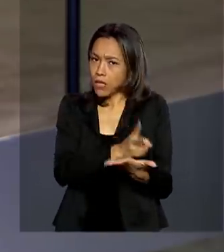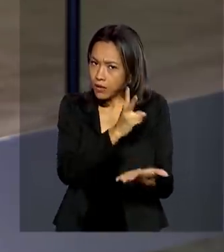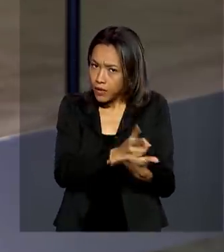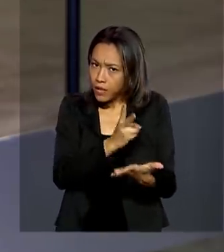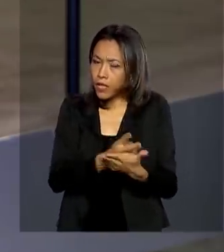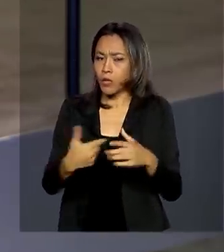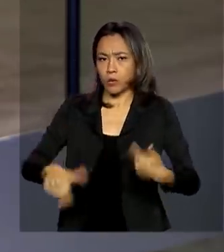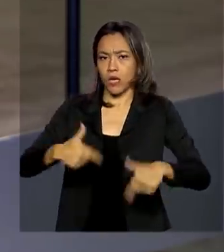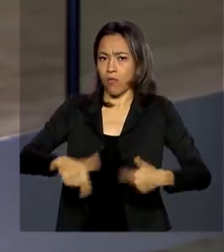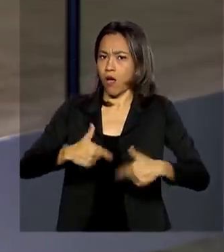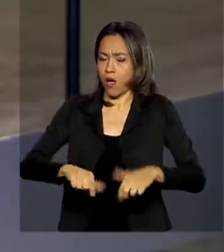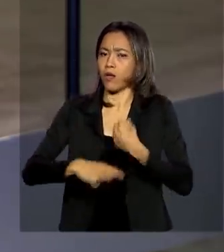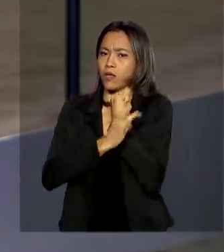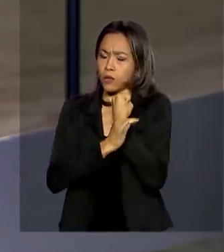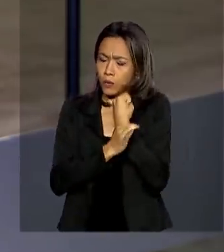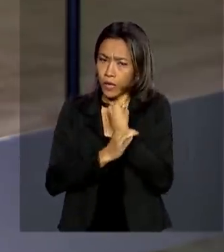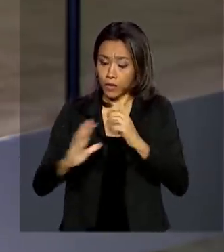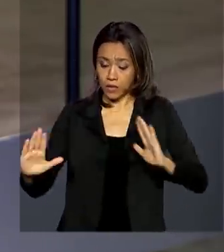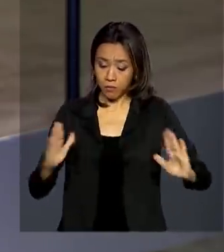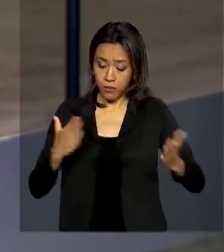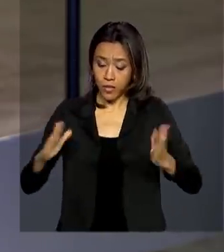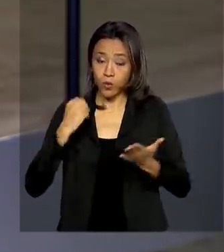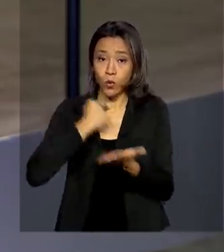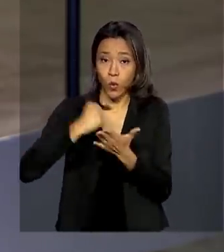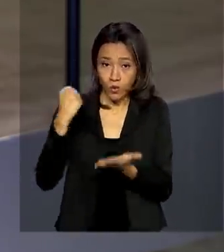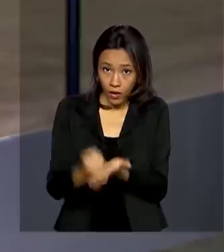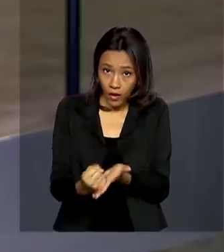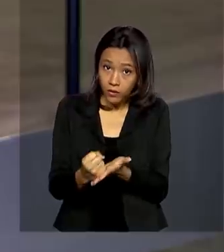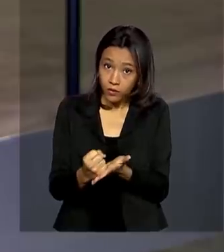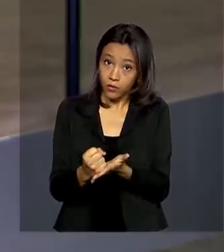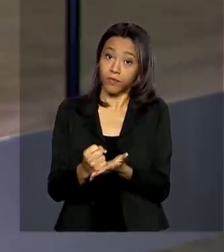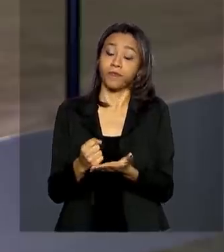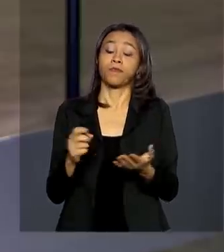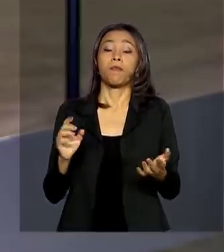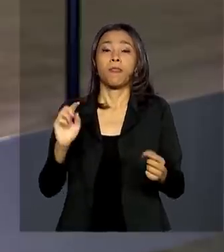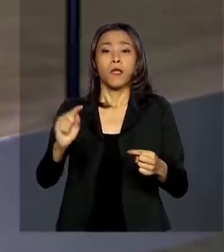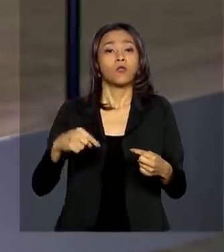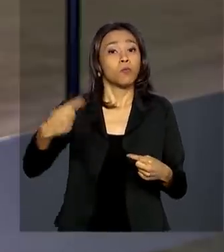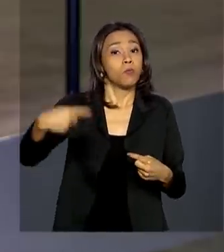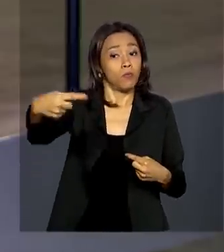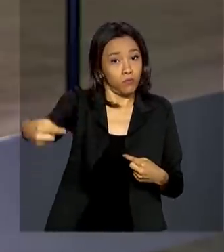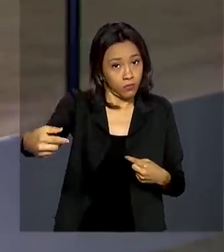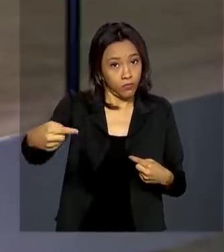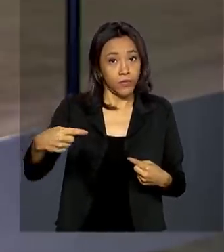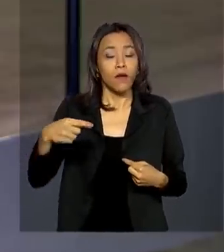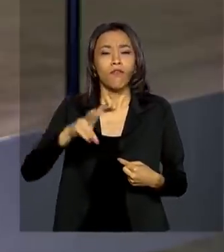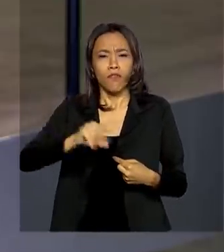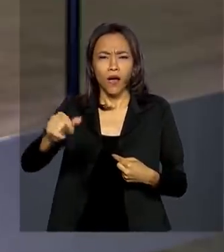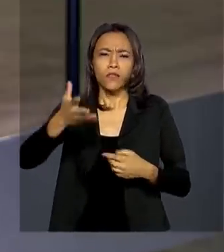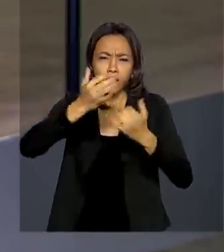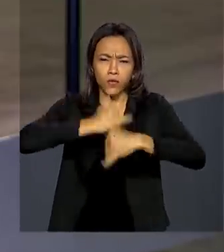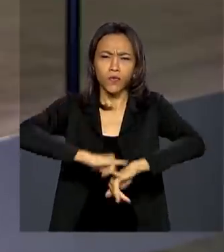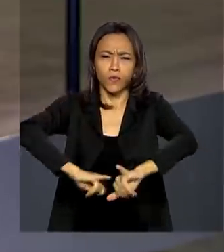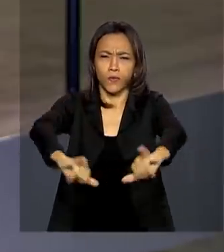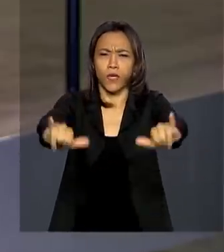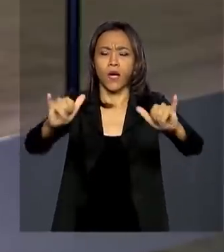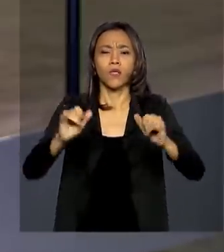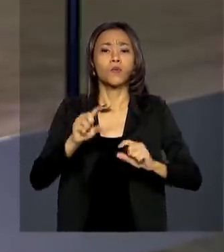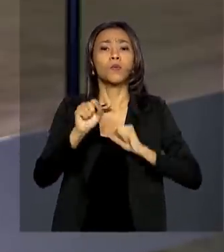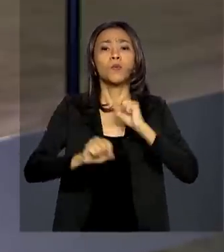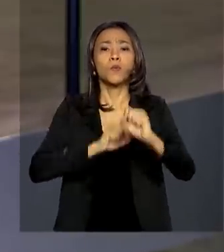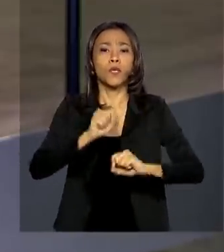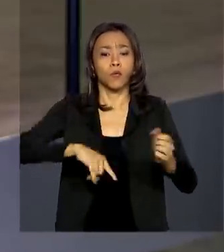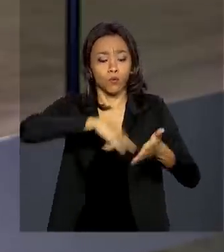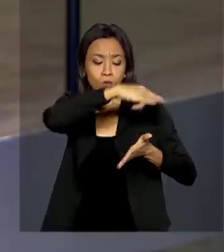durante a vigência do contrato e depois por igual período. Nos próximos dias, deve ser publicada uma portaria